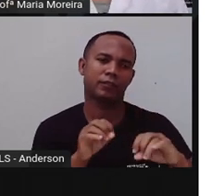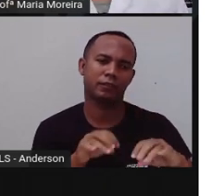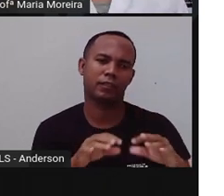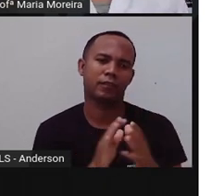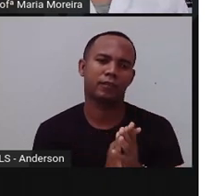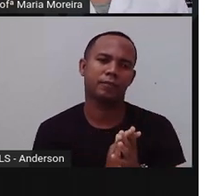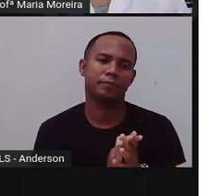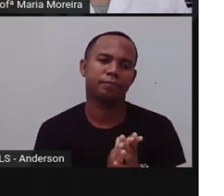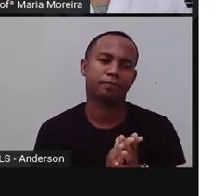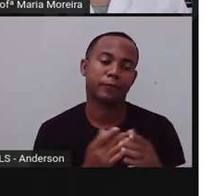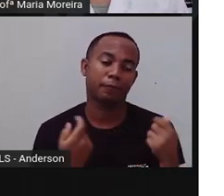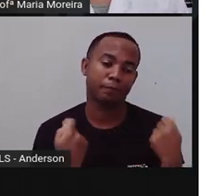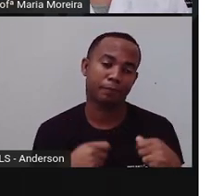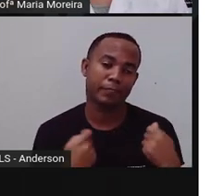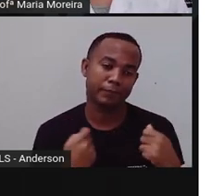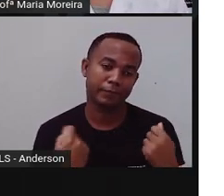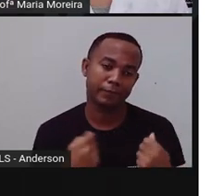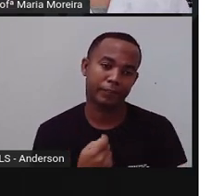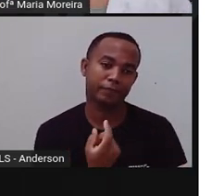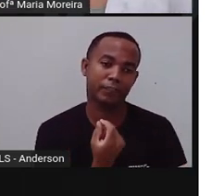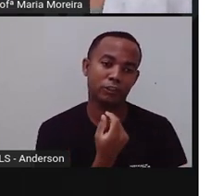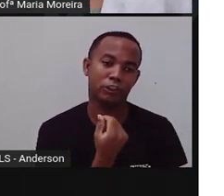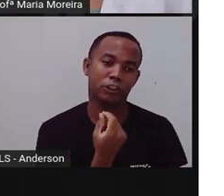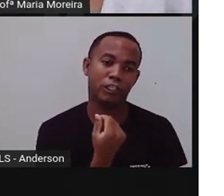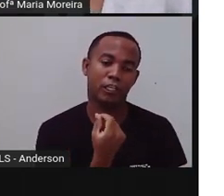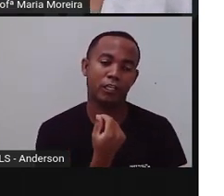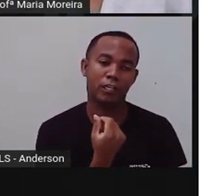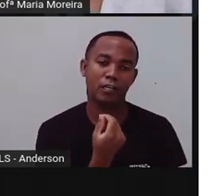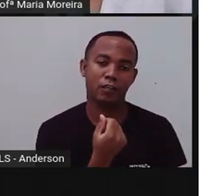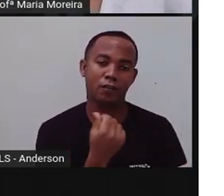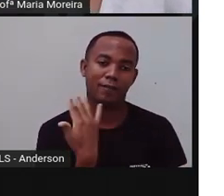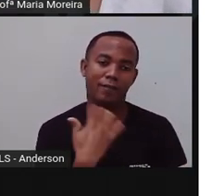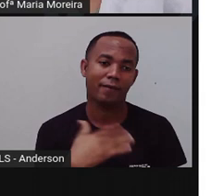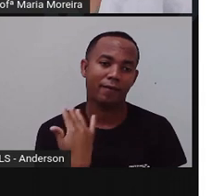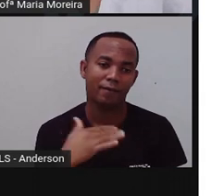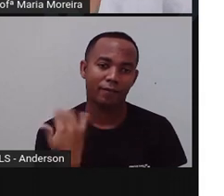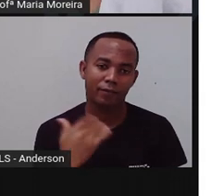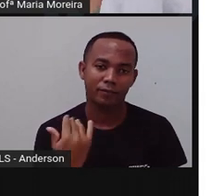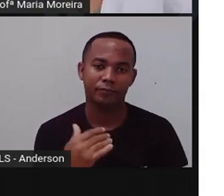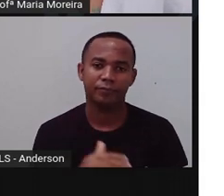que para isso aí, ó, de novo, a vai falar sobre o quê? Dinheiro.